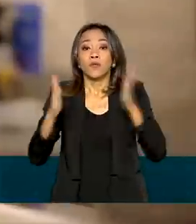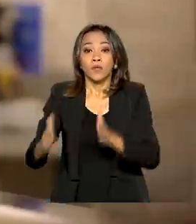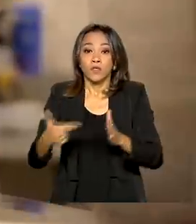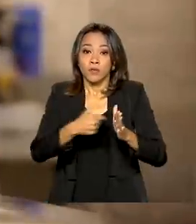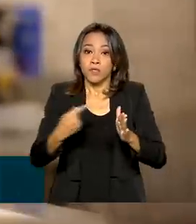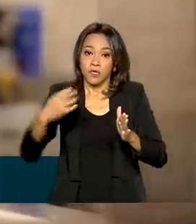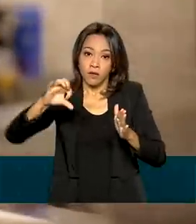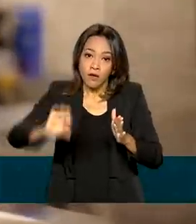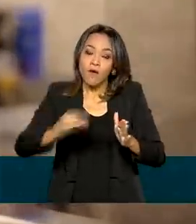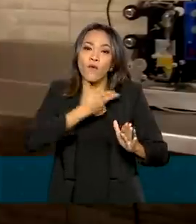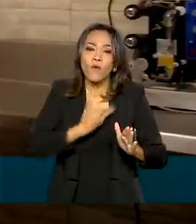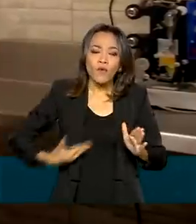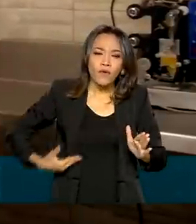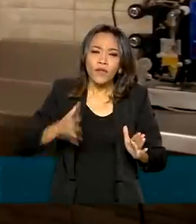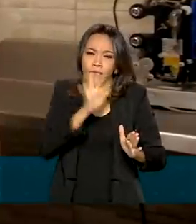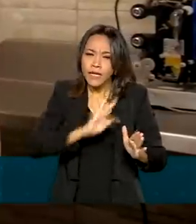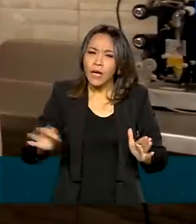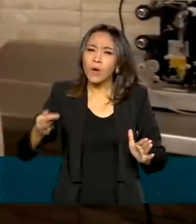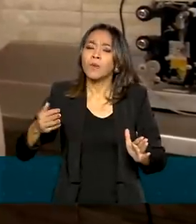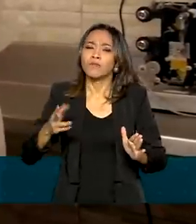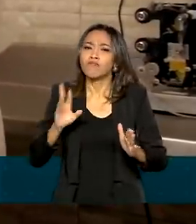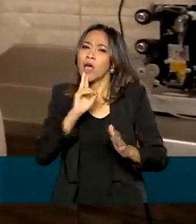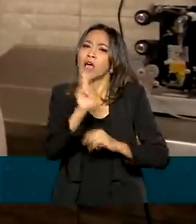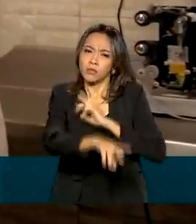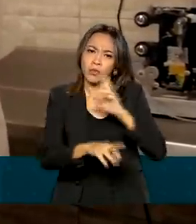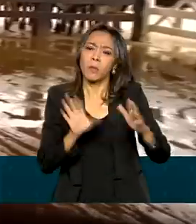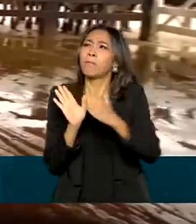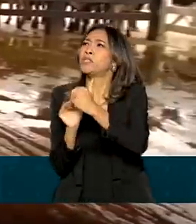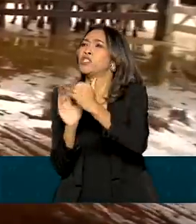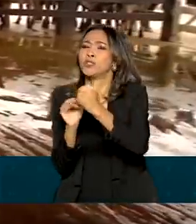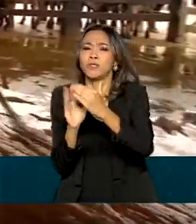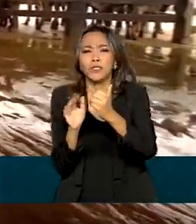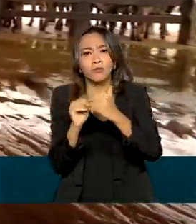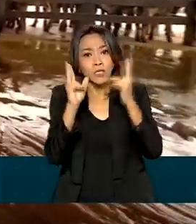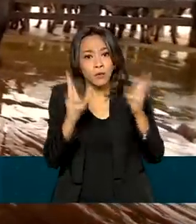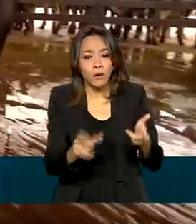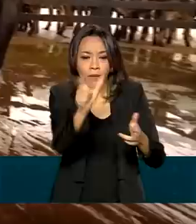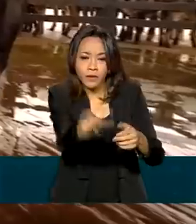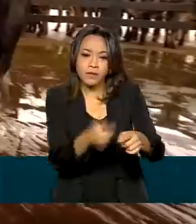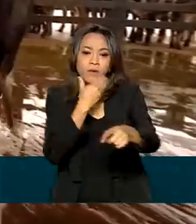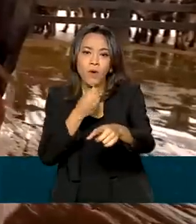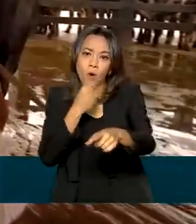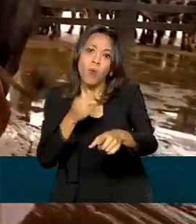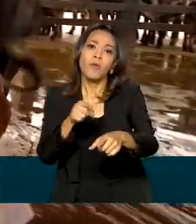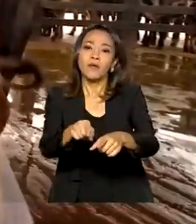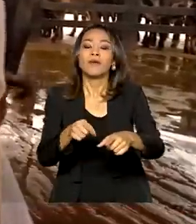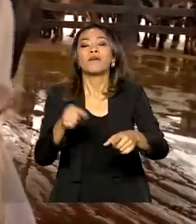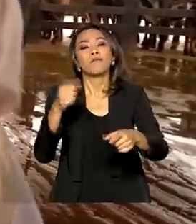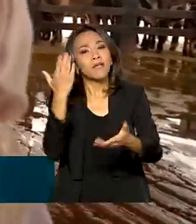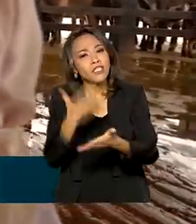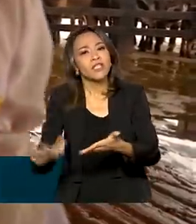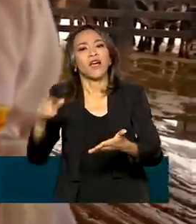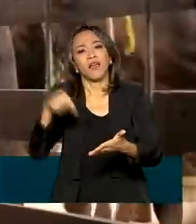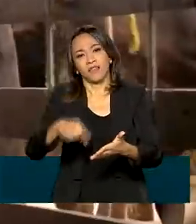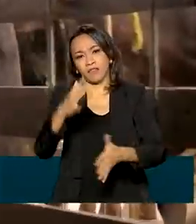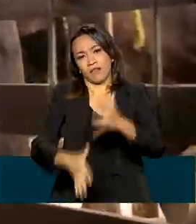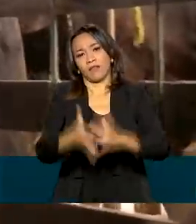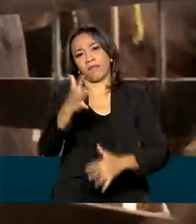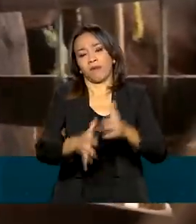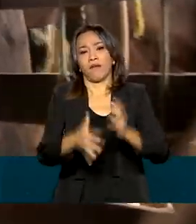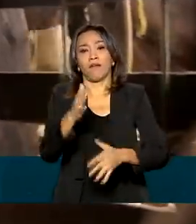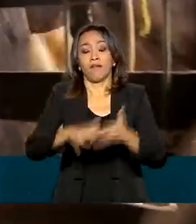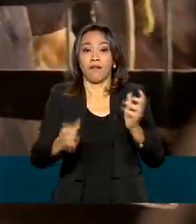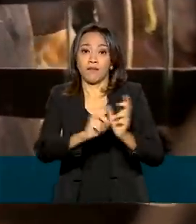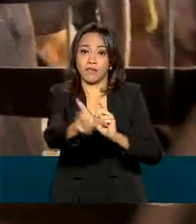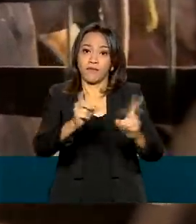o governo federal atendeu o pedido de milhares de produtores rurais como o seu Nonato e eliminou mais essa barreira burocrática